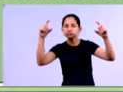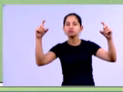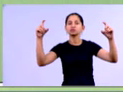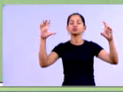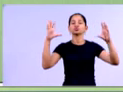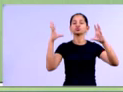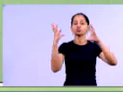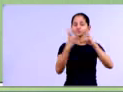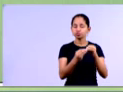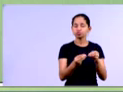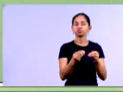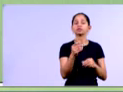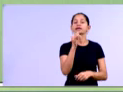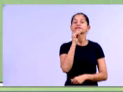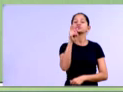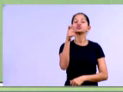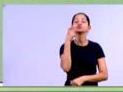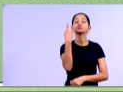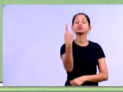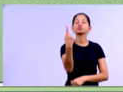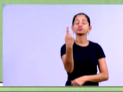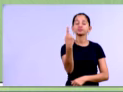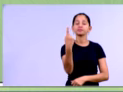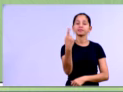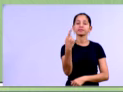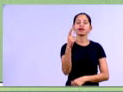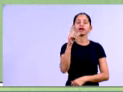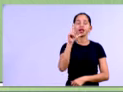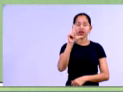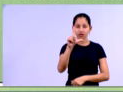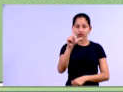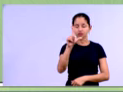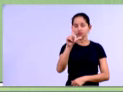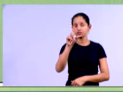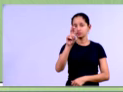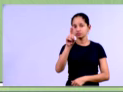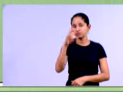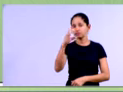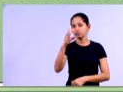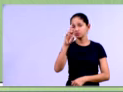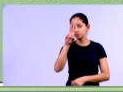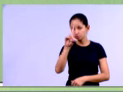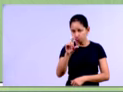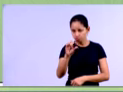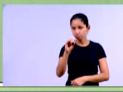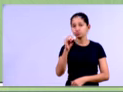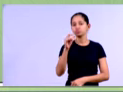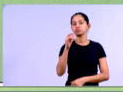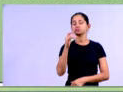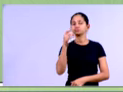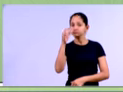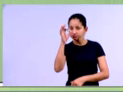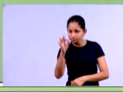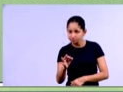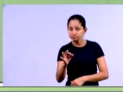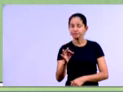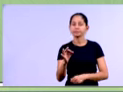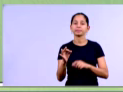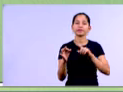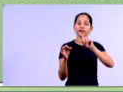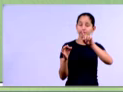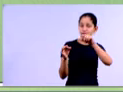ele é o resultado da divisão do lucro líquido, né, que está lá no DRE, pelo patrimônio líquido, que está no balanço